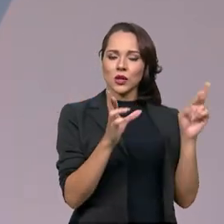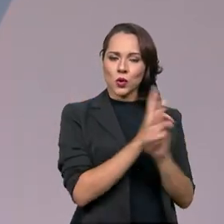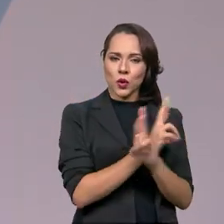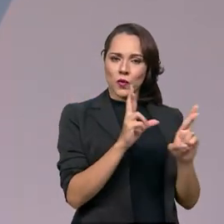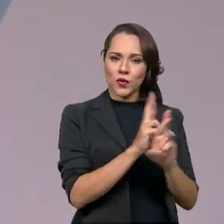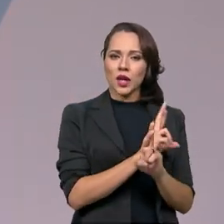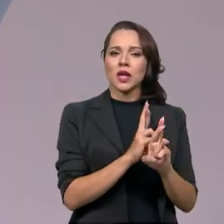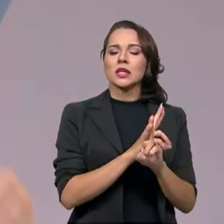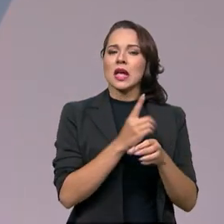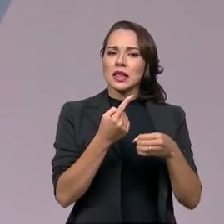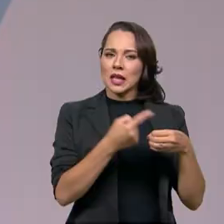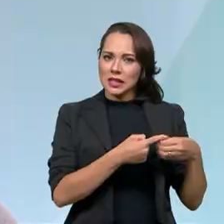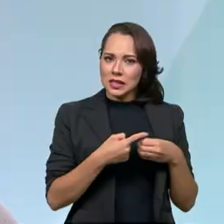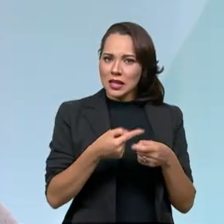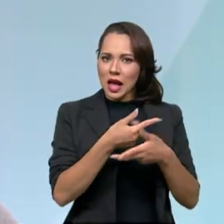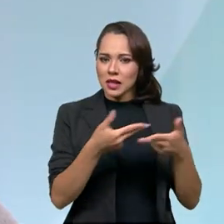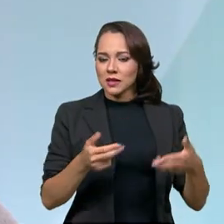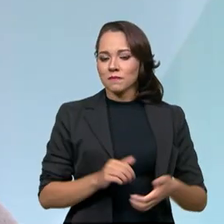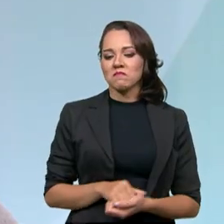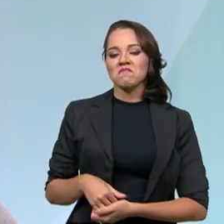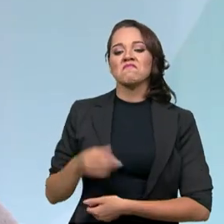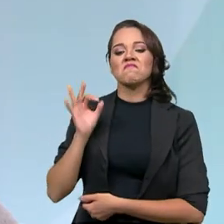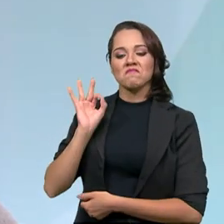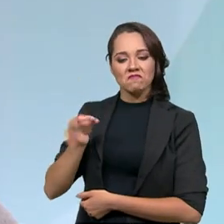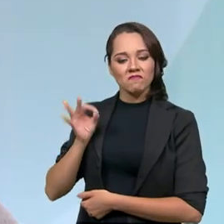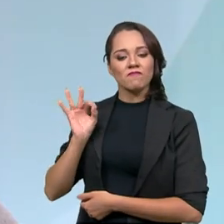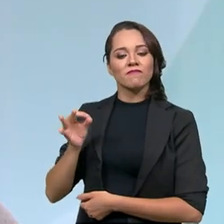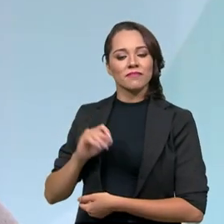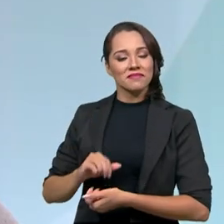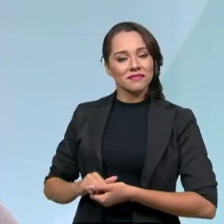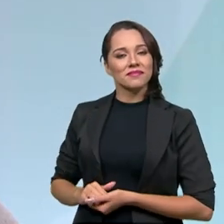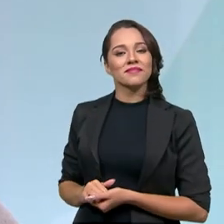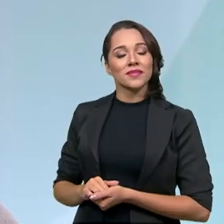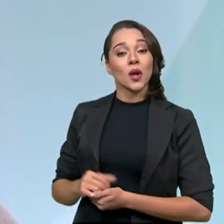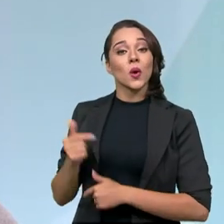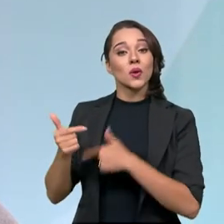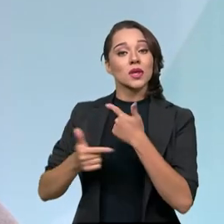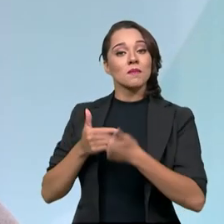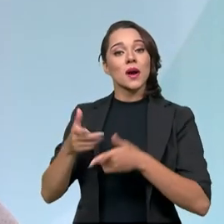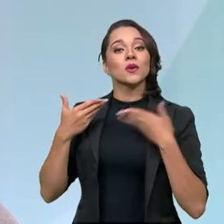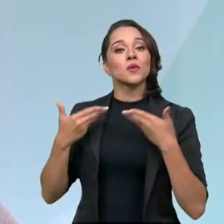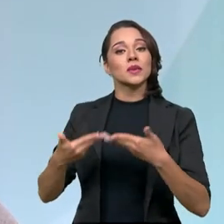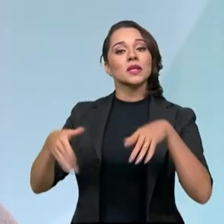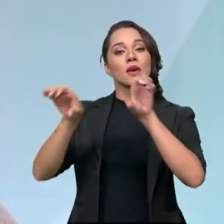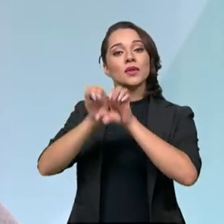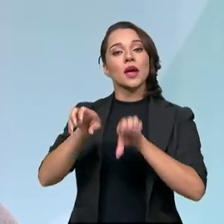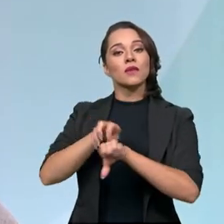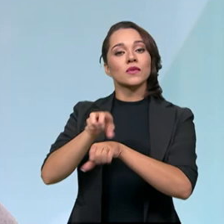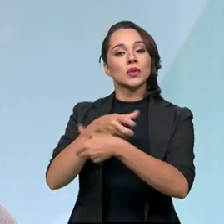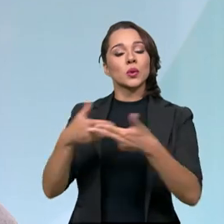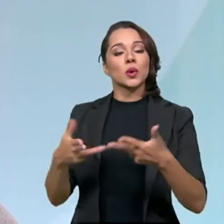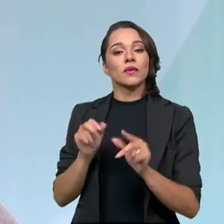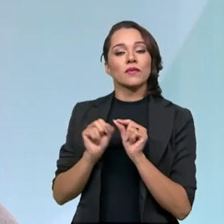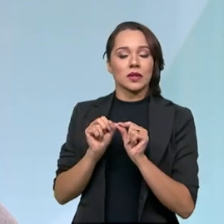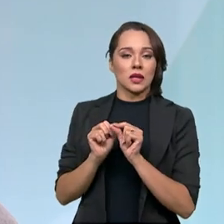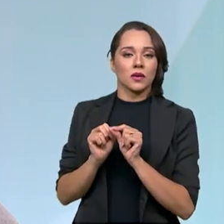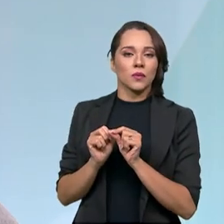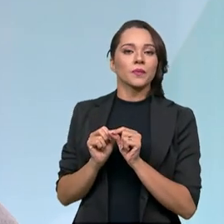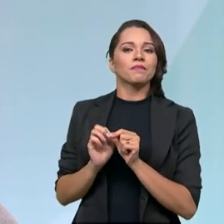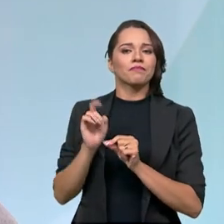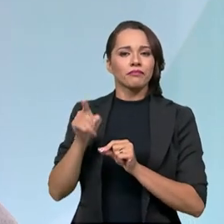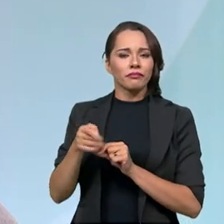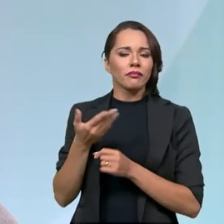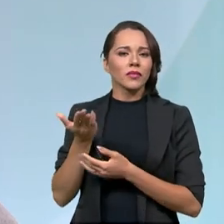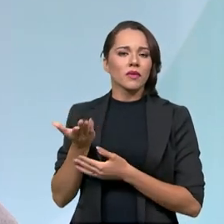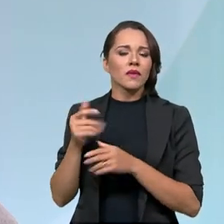rodovias, nas cidades? Sem dúvida nenhuma. O trabalho que o Ministério da Infraestrutura vem fazendo em relação à